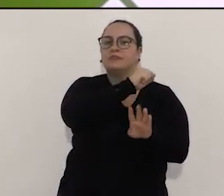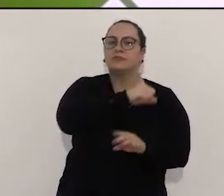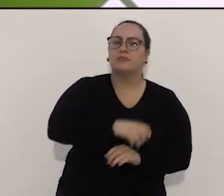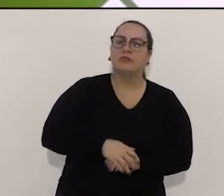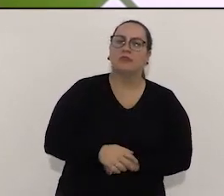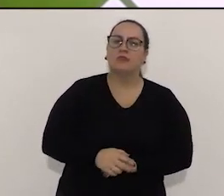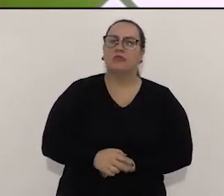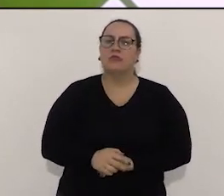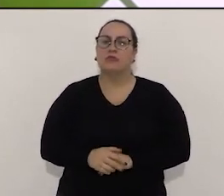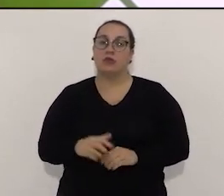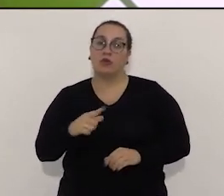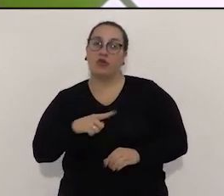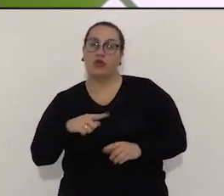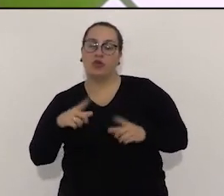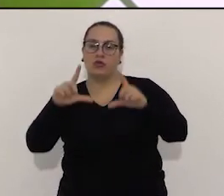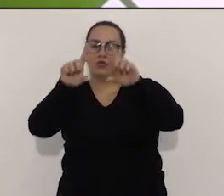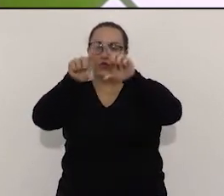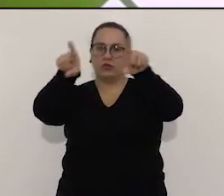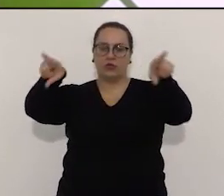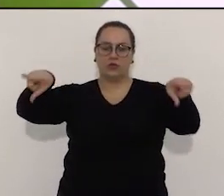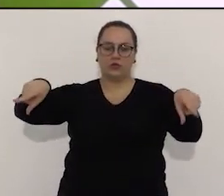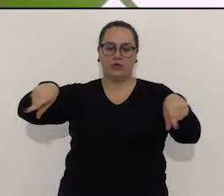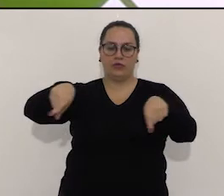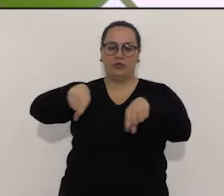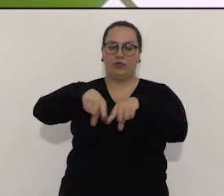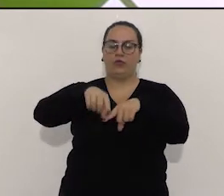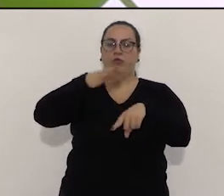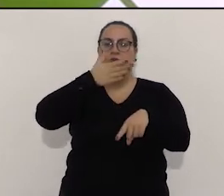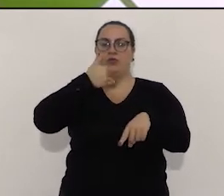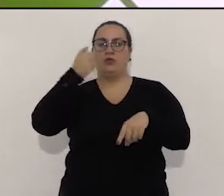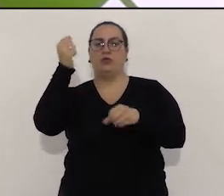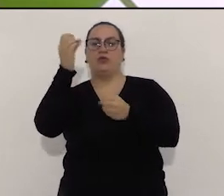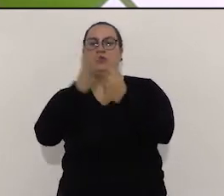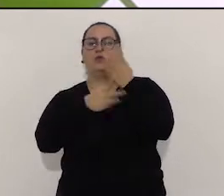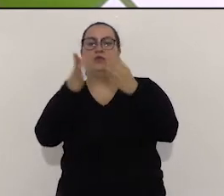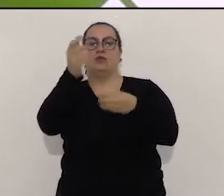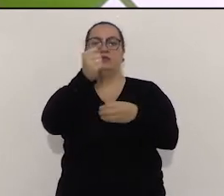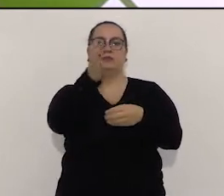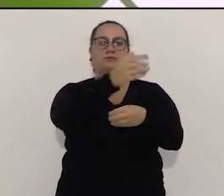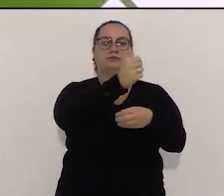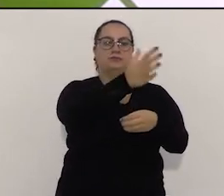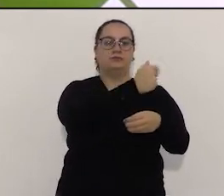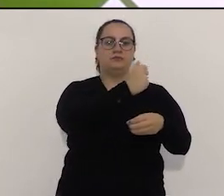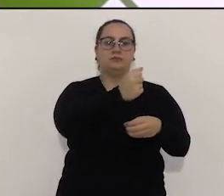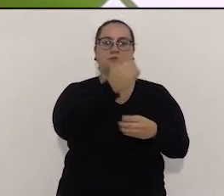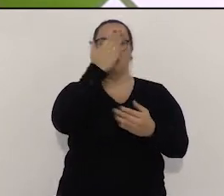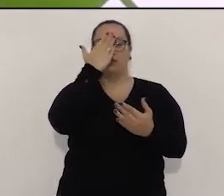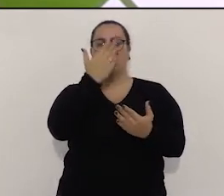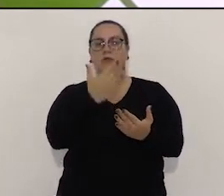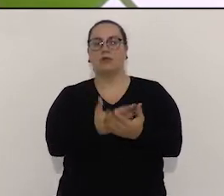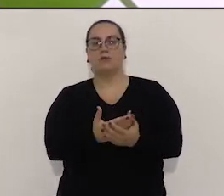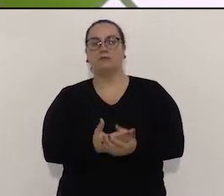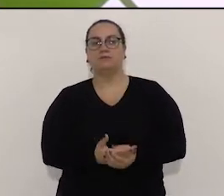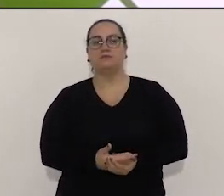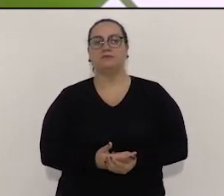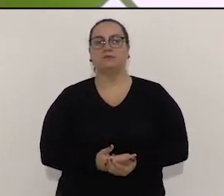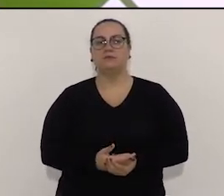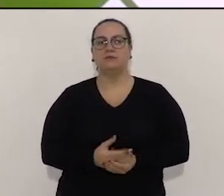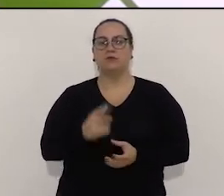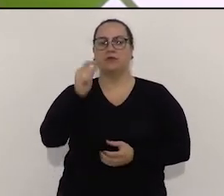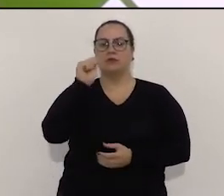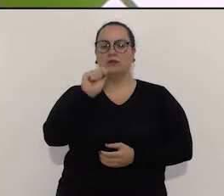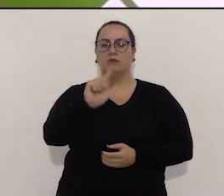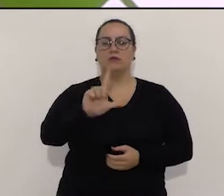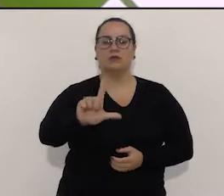E ter um espaço de incubadoras de pequenos e microprodutores, ela é importante porque garante ele. Porque alugar um